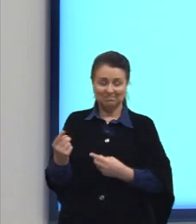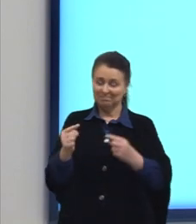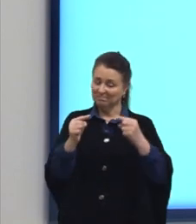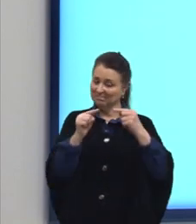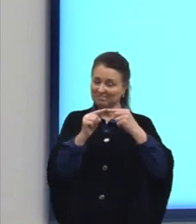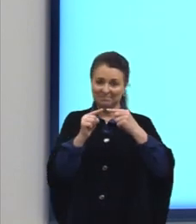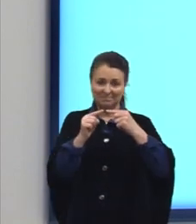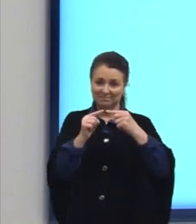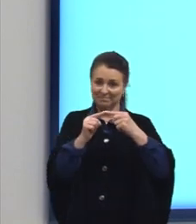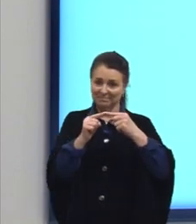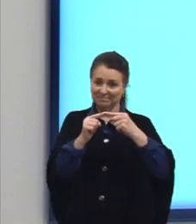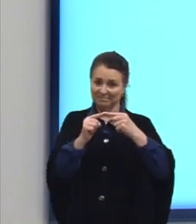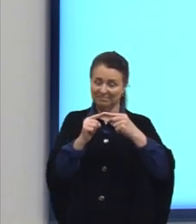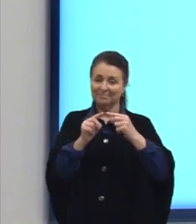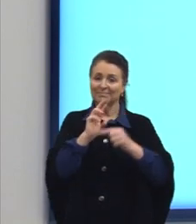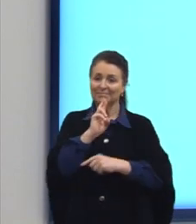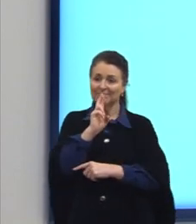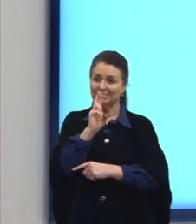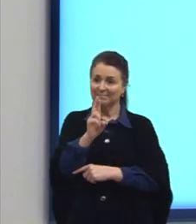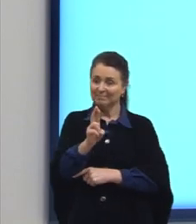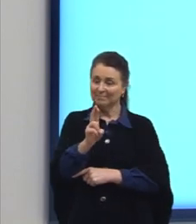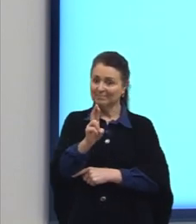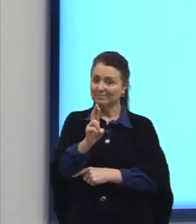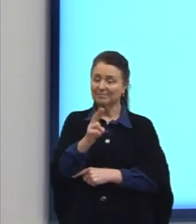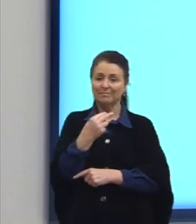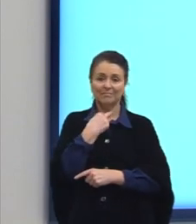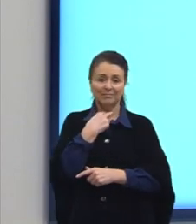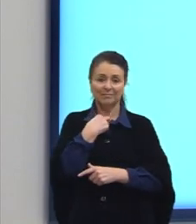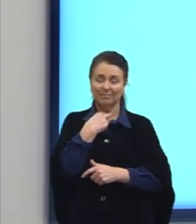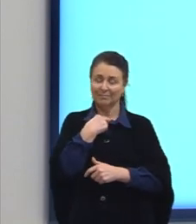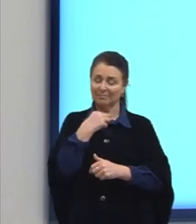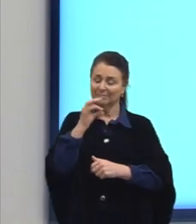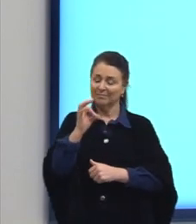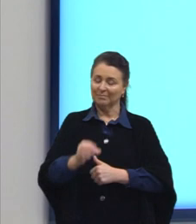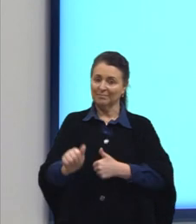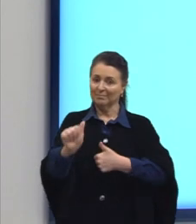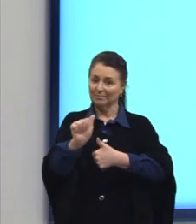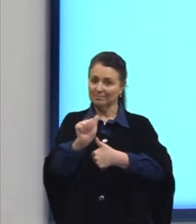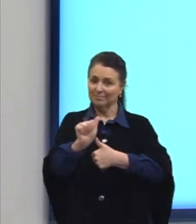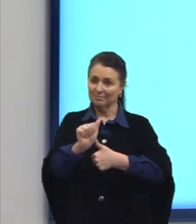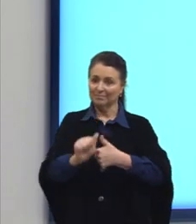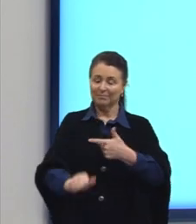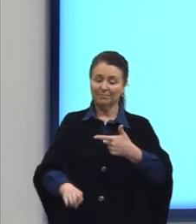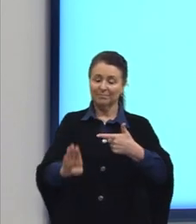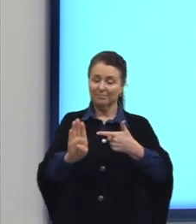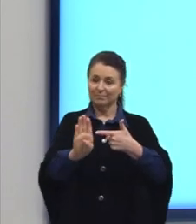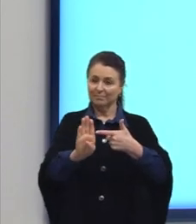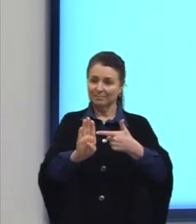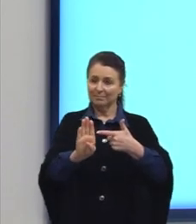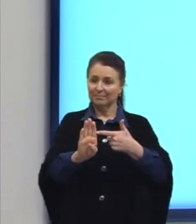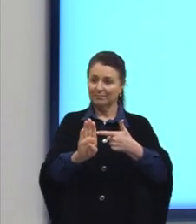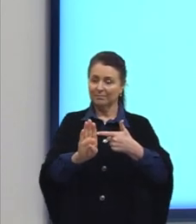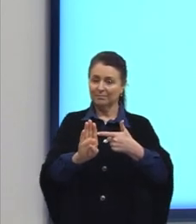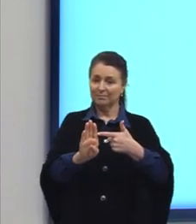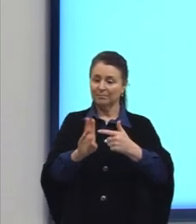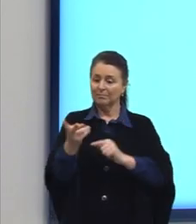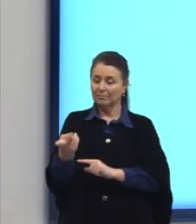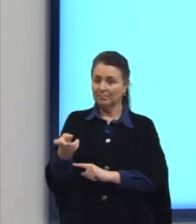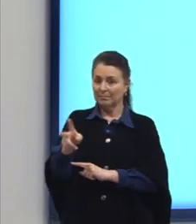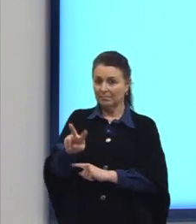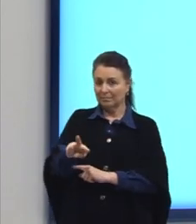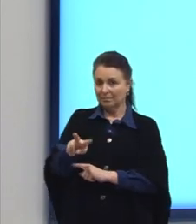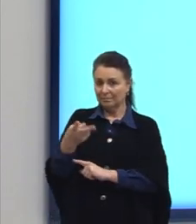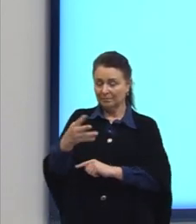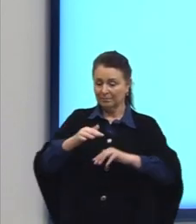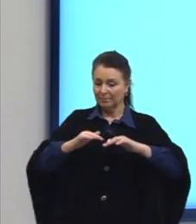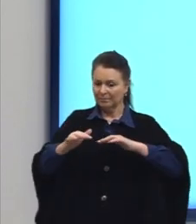combina. A nossa resposta aqui não poderia ser correta. Letra B. A oposição entre